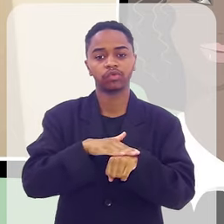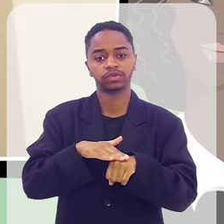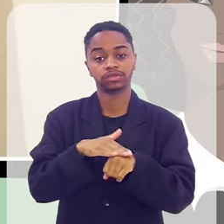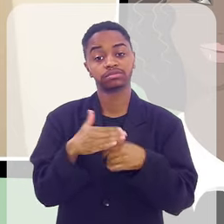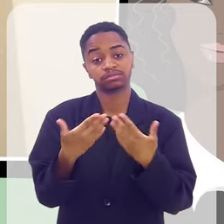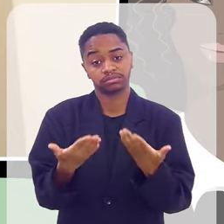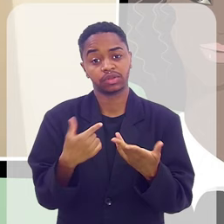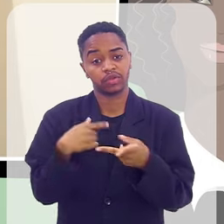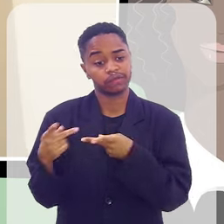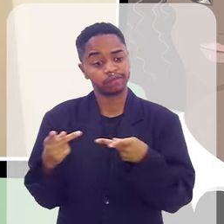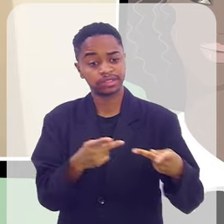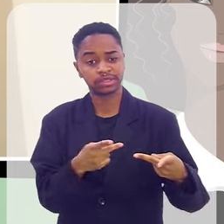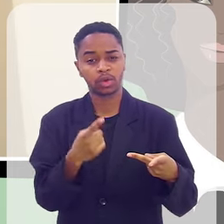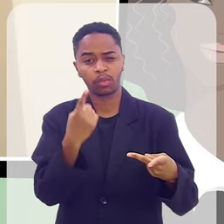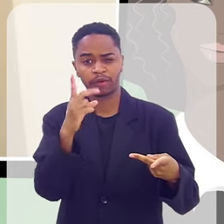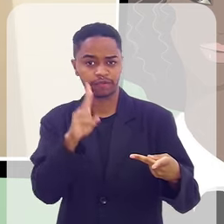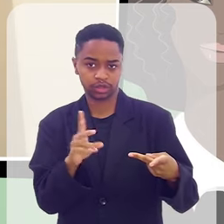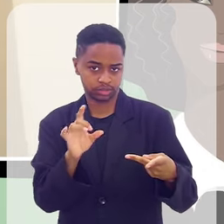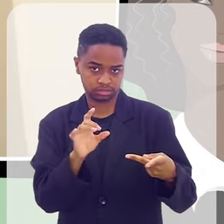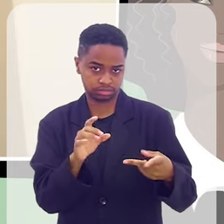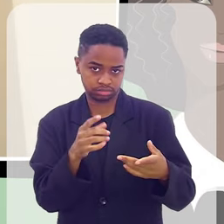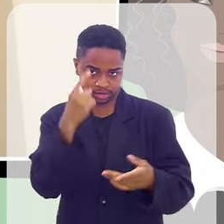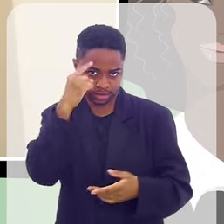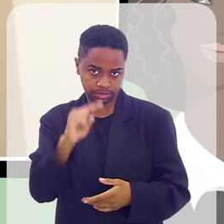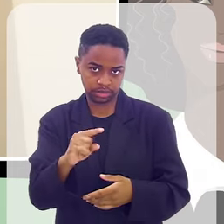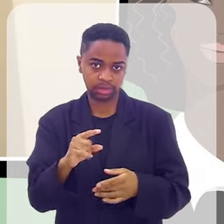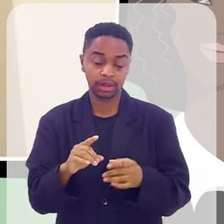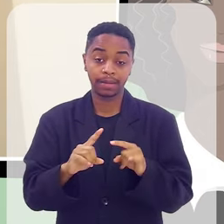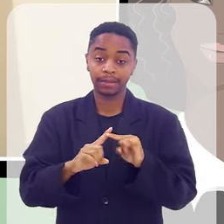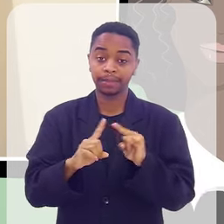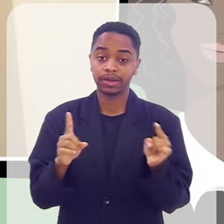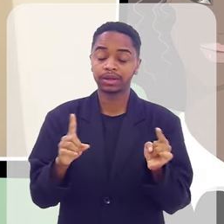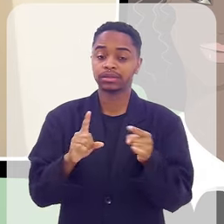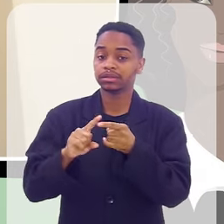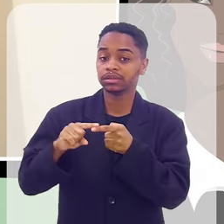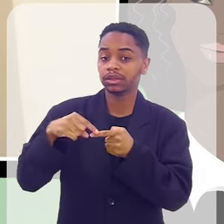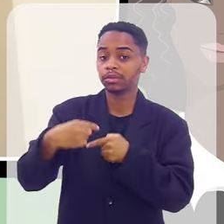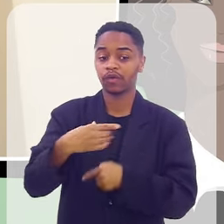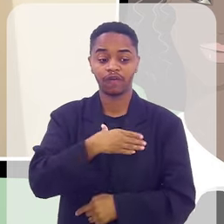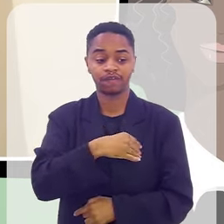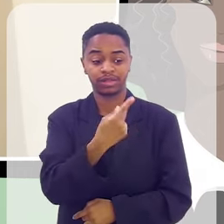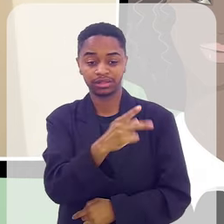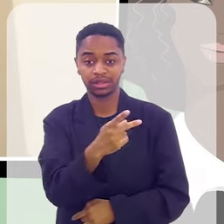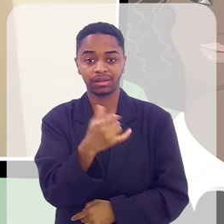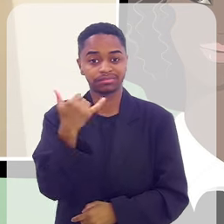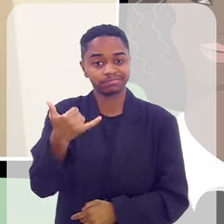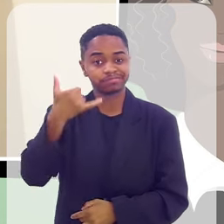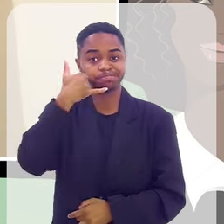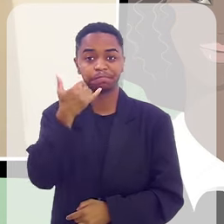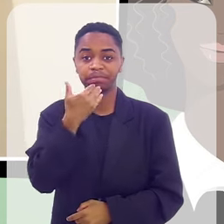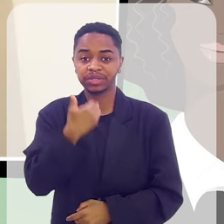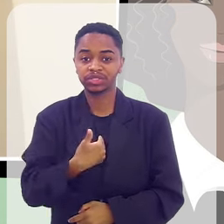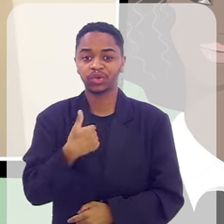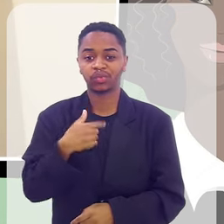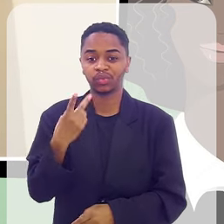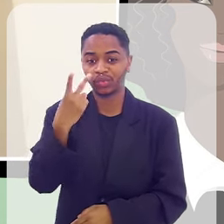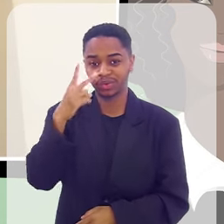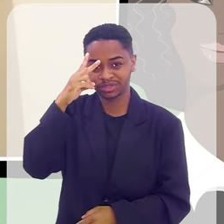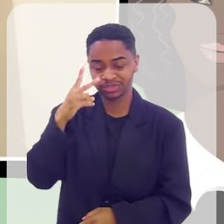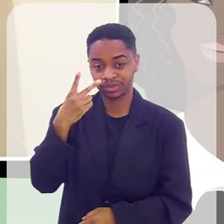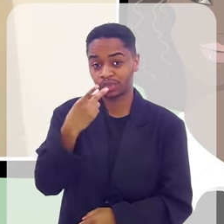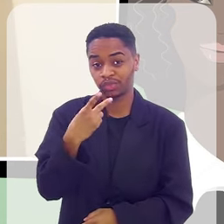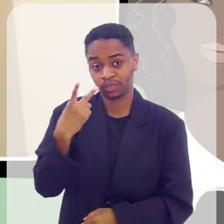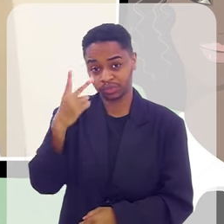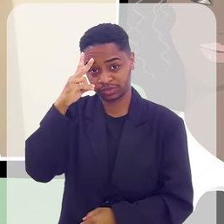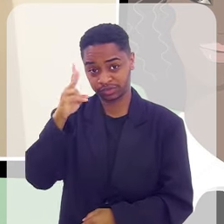E, para você, era para me fazer visita, às vezes, uma vez só por semana, né? E aí, a filha dela me ligava para mim poder, às vezes, ir duas vezes